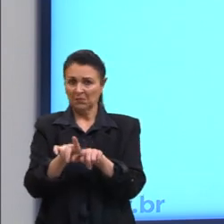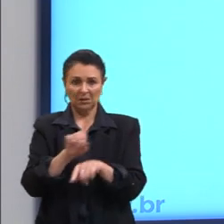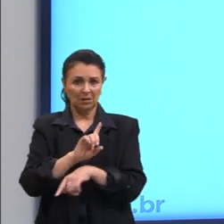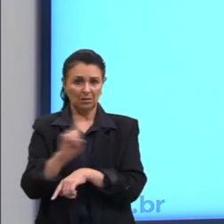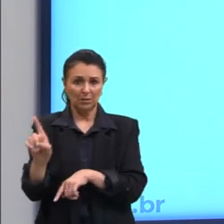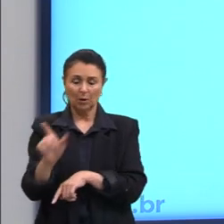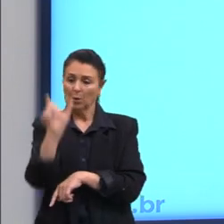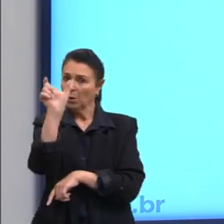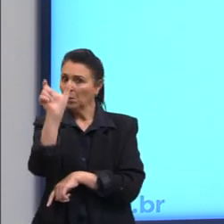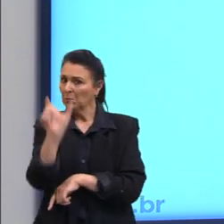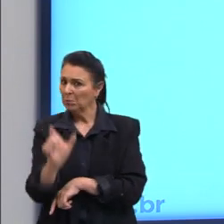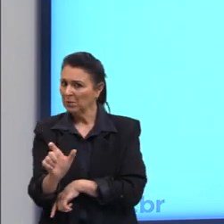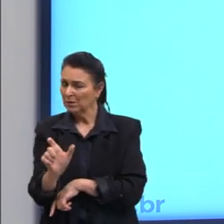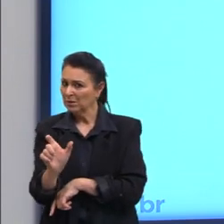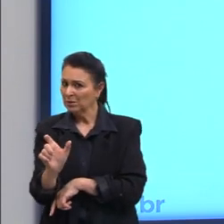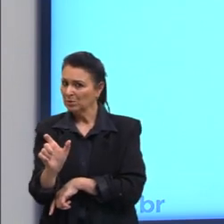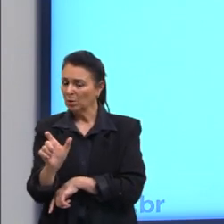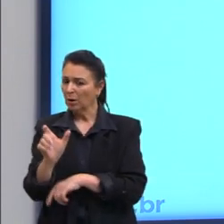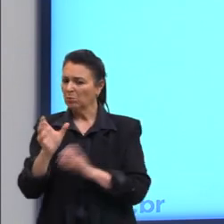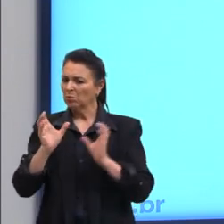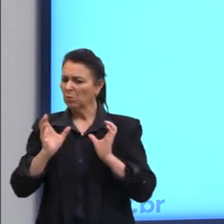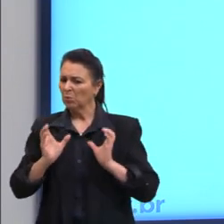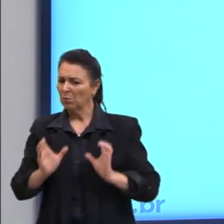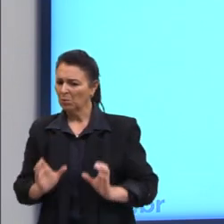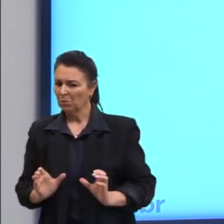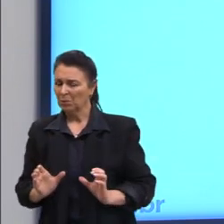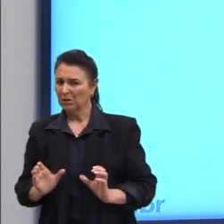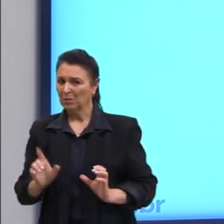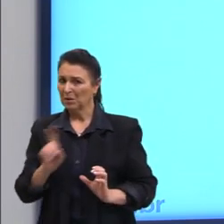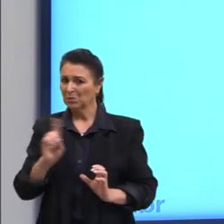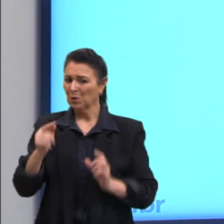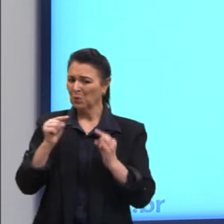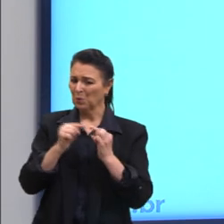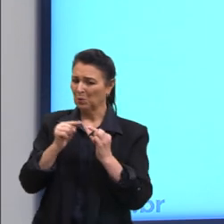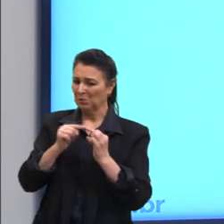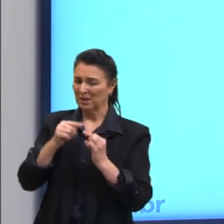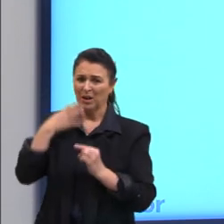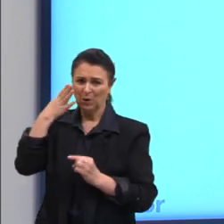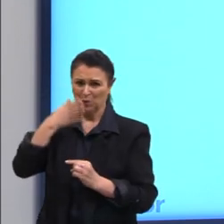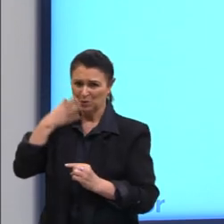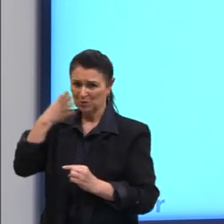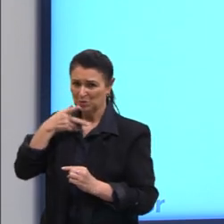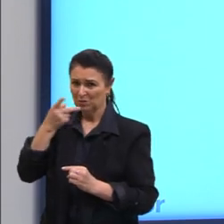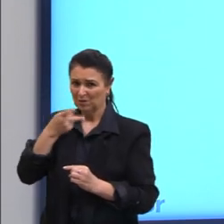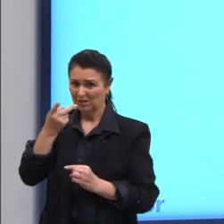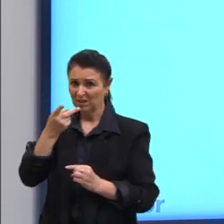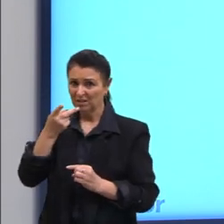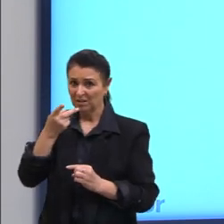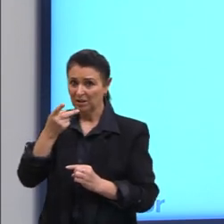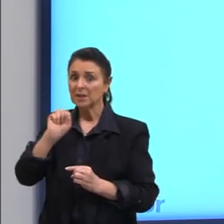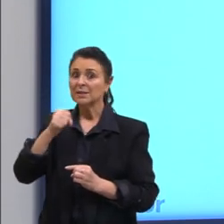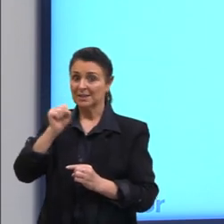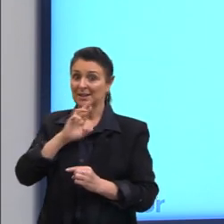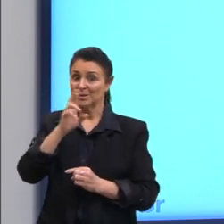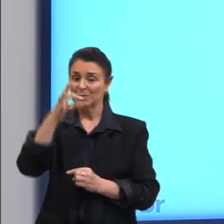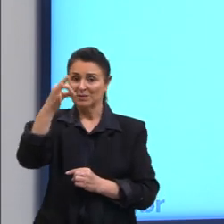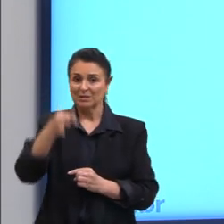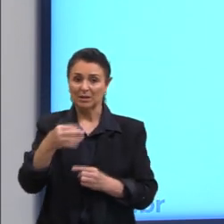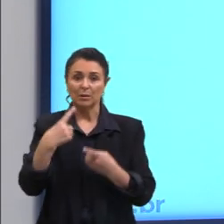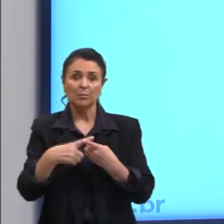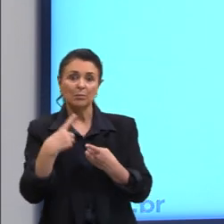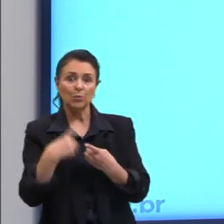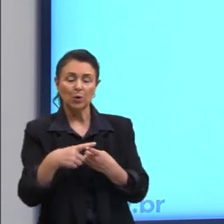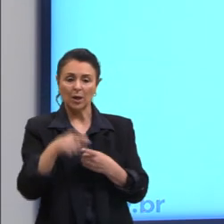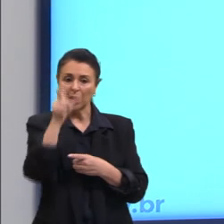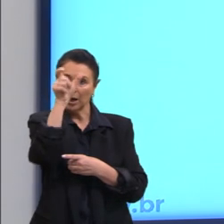Indivíduo cujo comportamento destoa do seu discurso, aí está a nossa resposta. Por quê? Porque o indivíduo